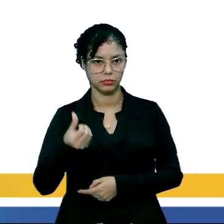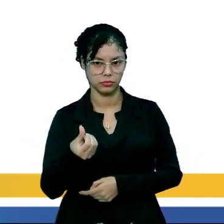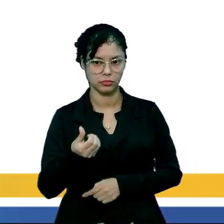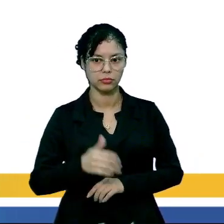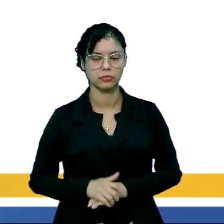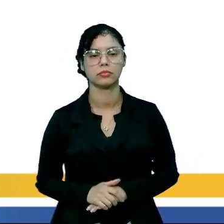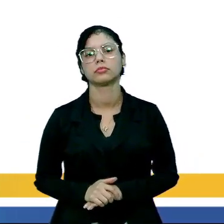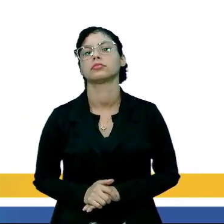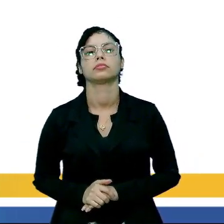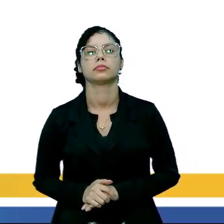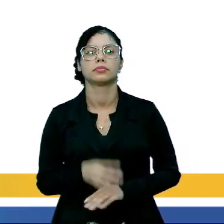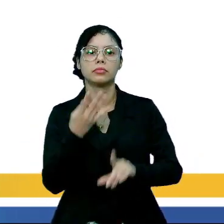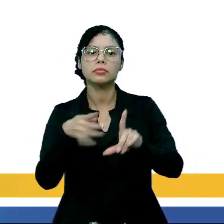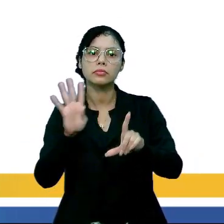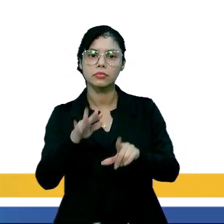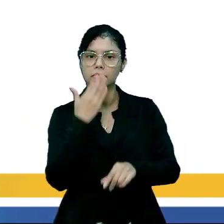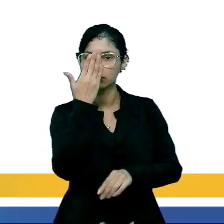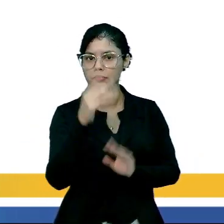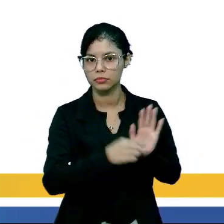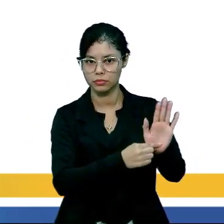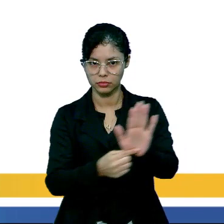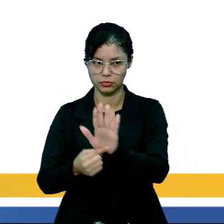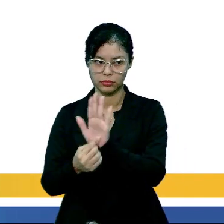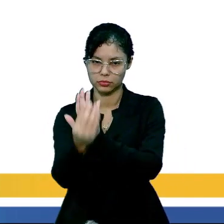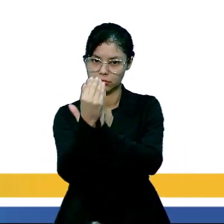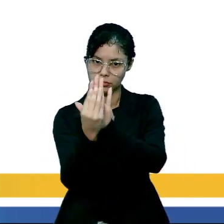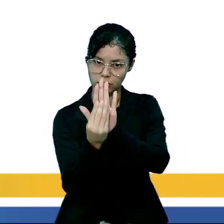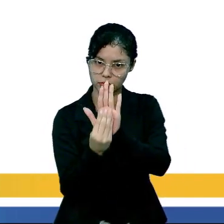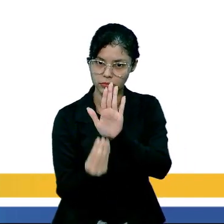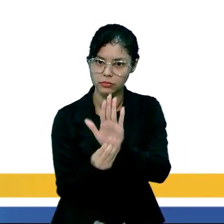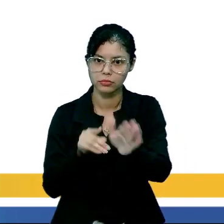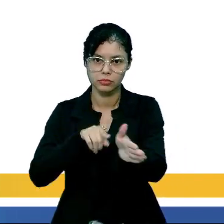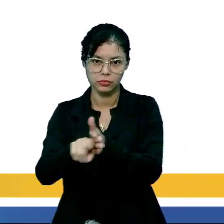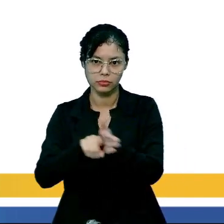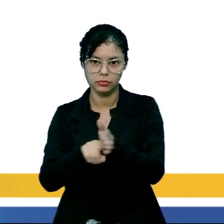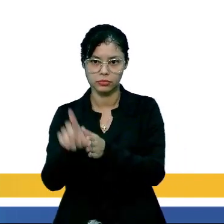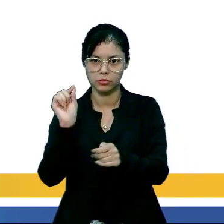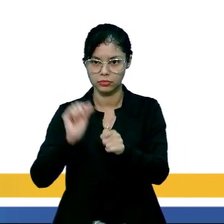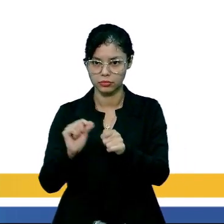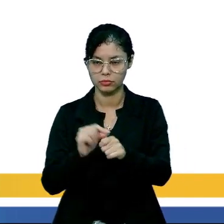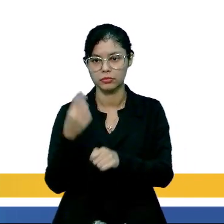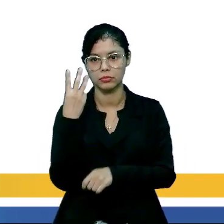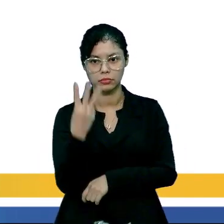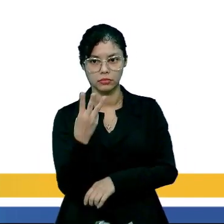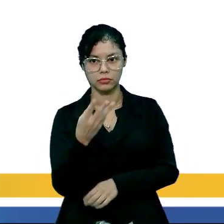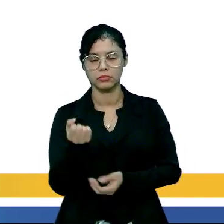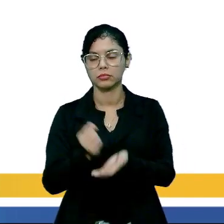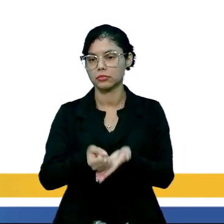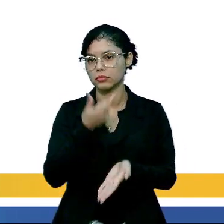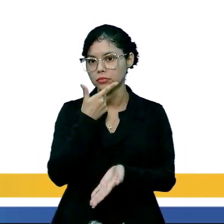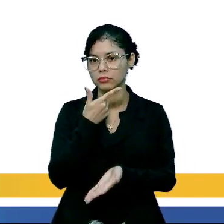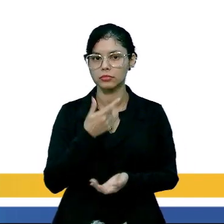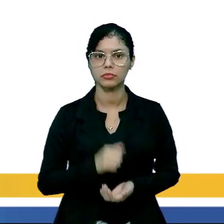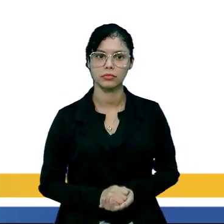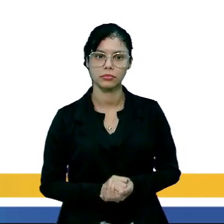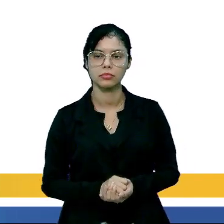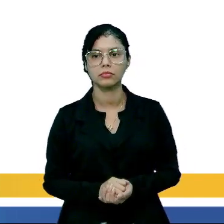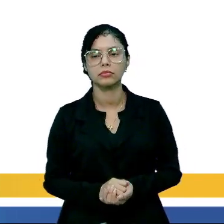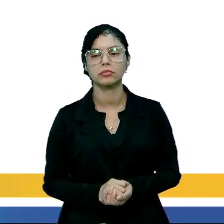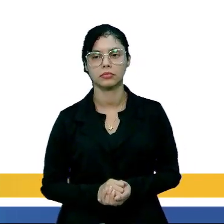O quadro a seguir traz os dados de uma pesquisa feita com 3